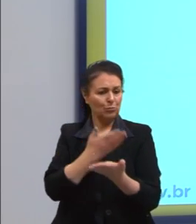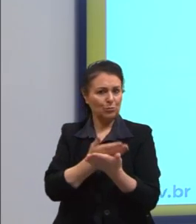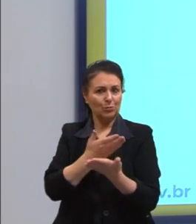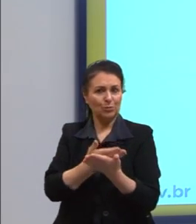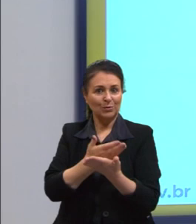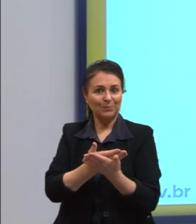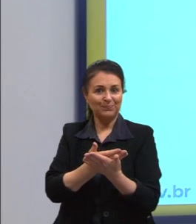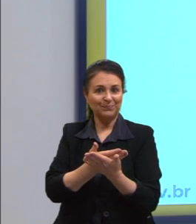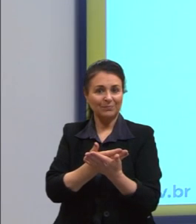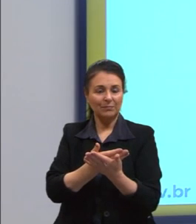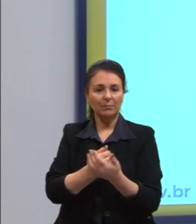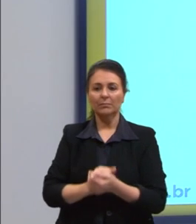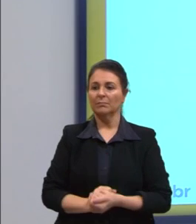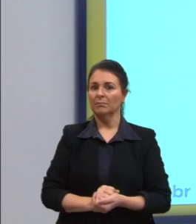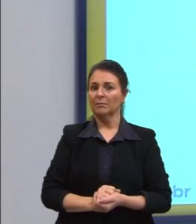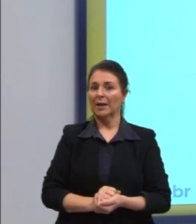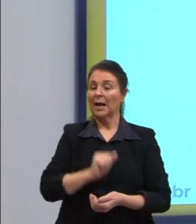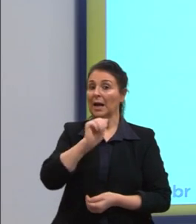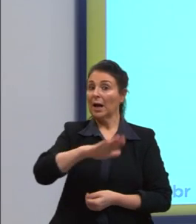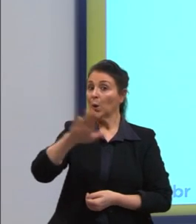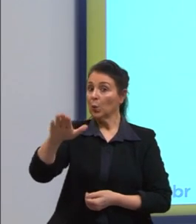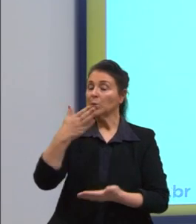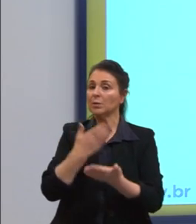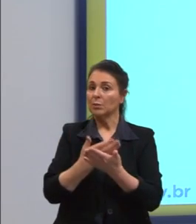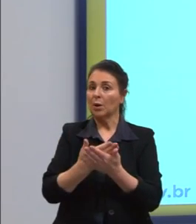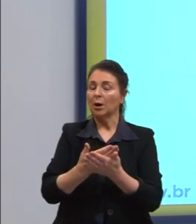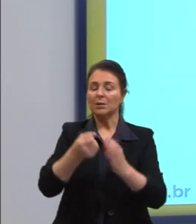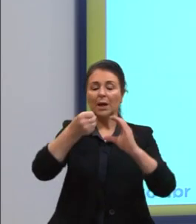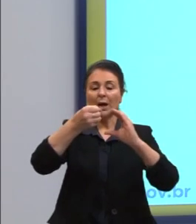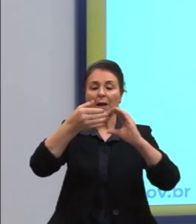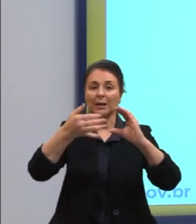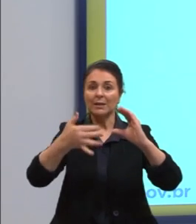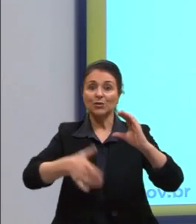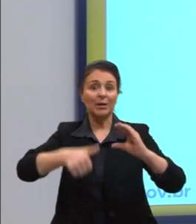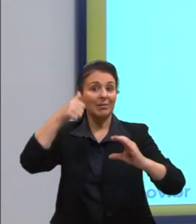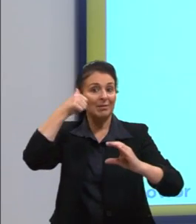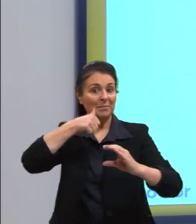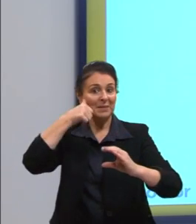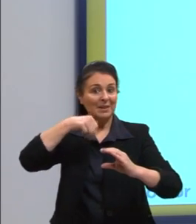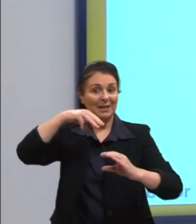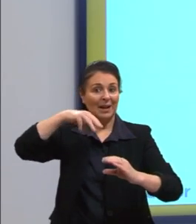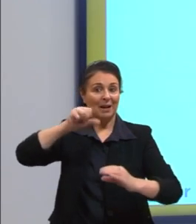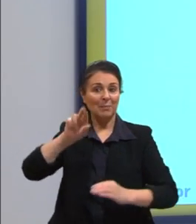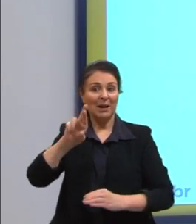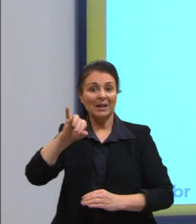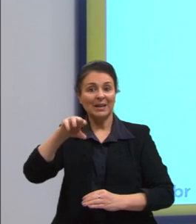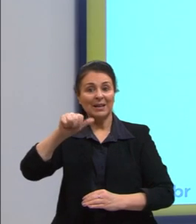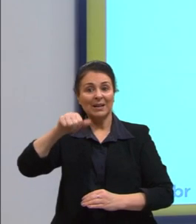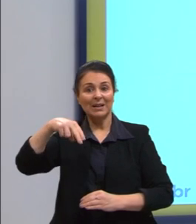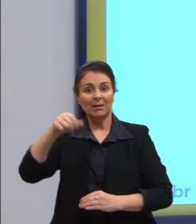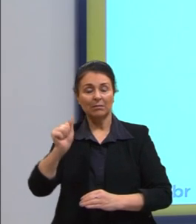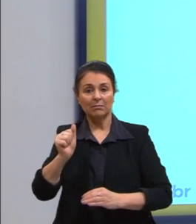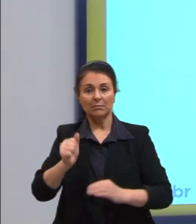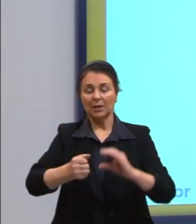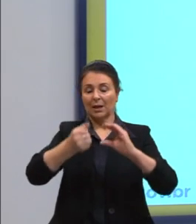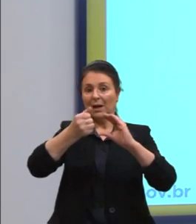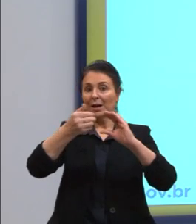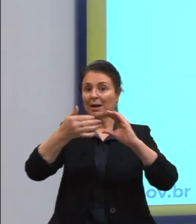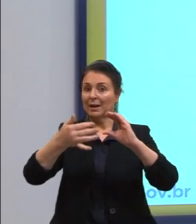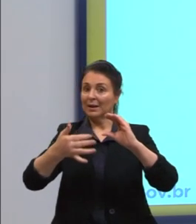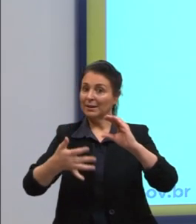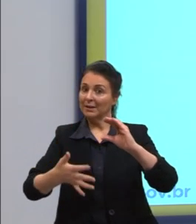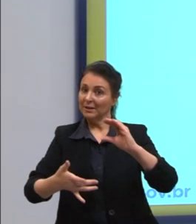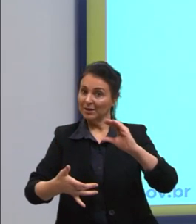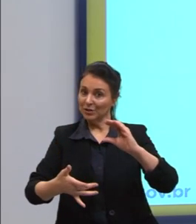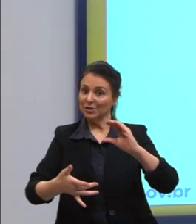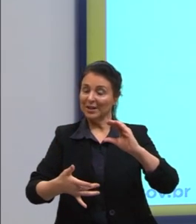é uma característica de Mariana. Então como ela é uma característica que a gente chama isso